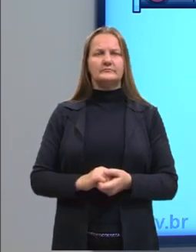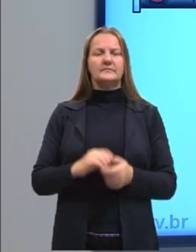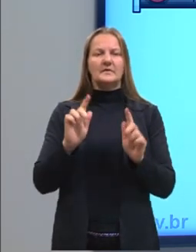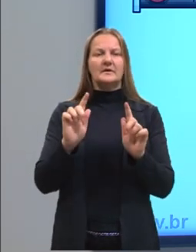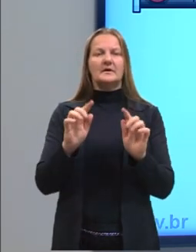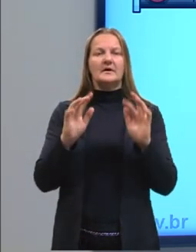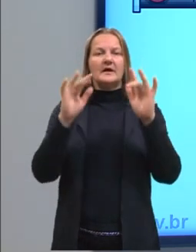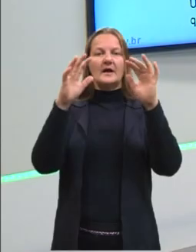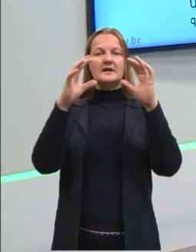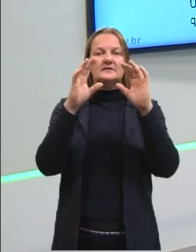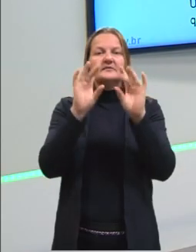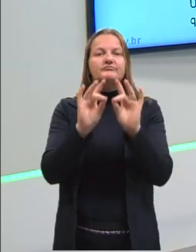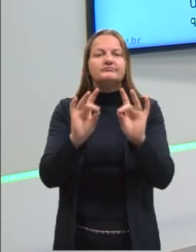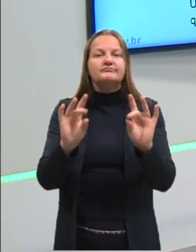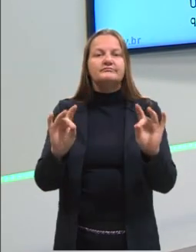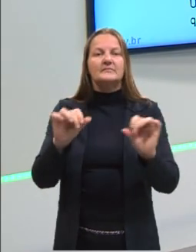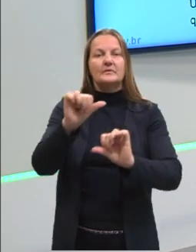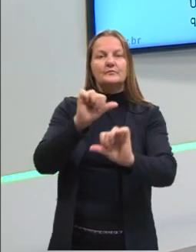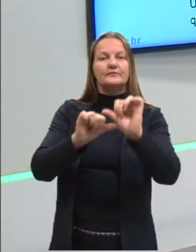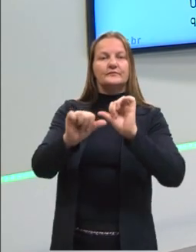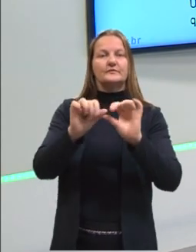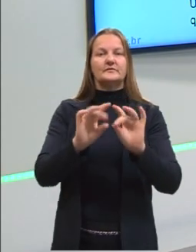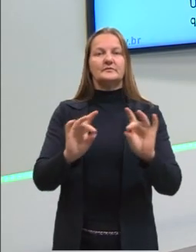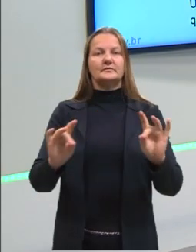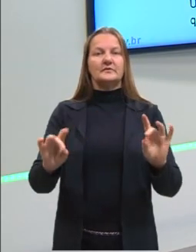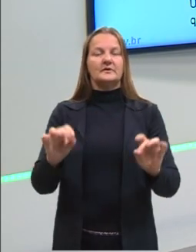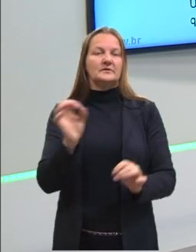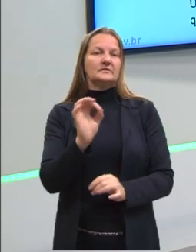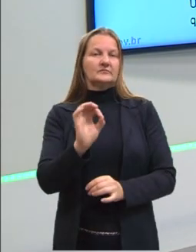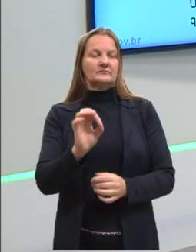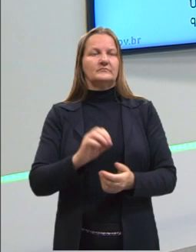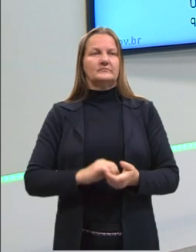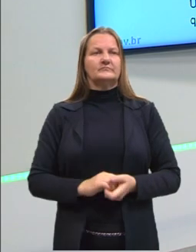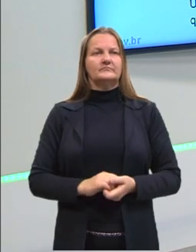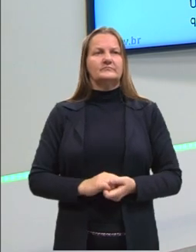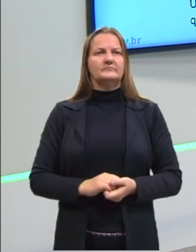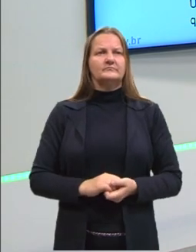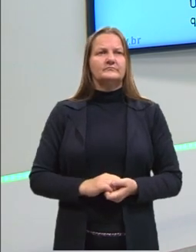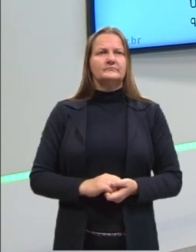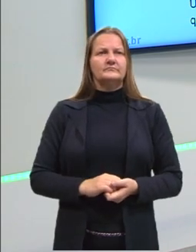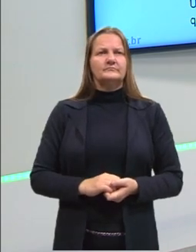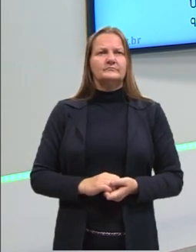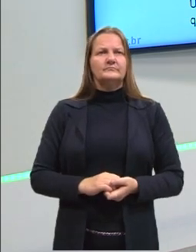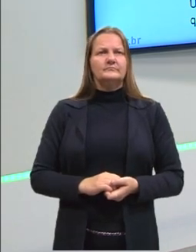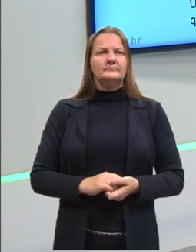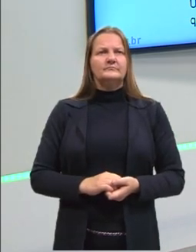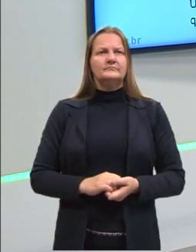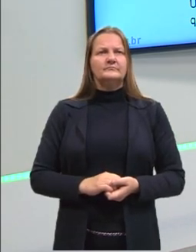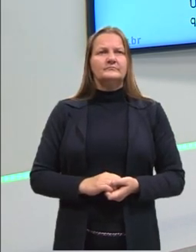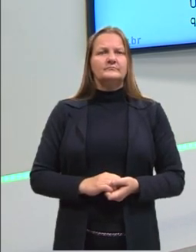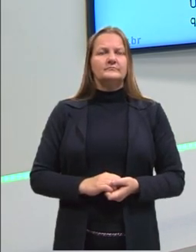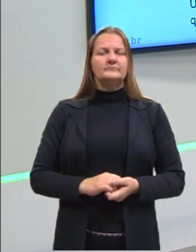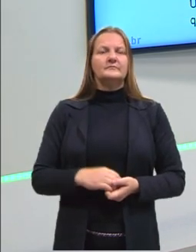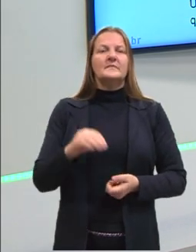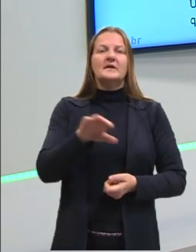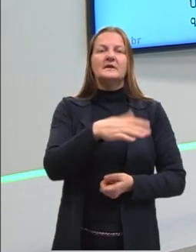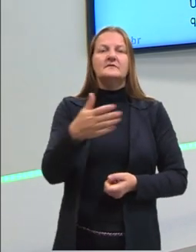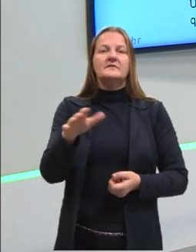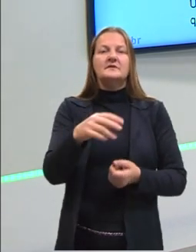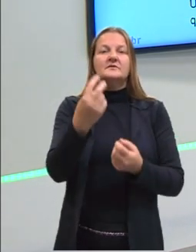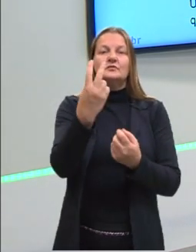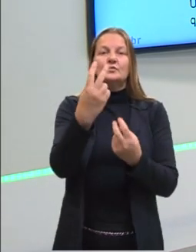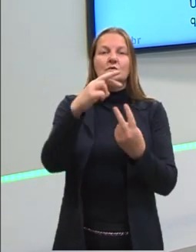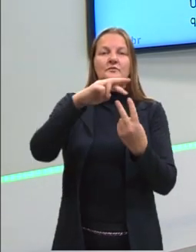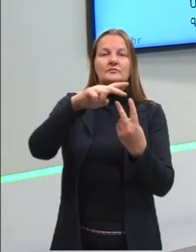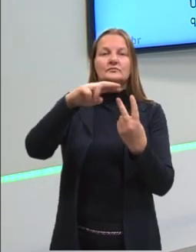gás se tornar líquido. Não é isso que a gente quer dizer aqui. E quando apenas duas dessas variáveis se modificam?